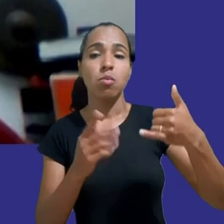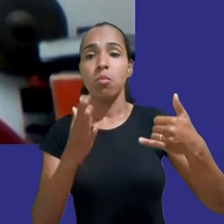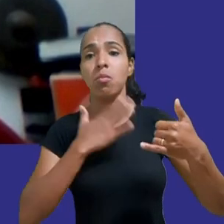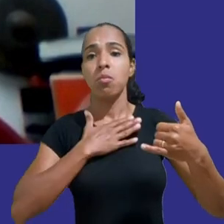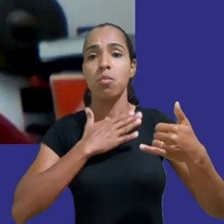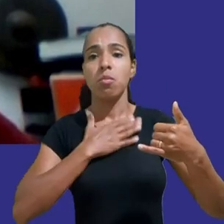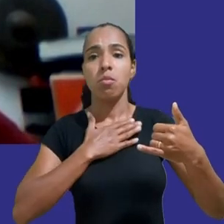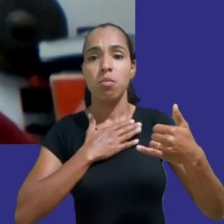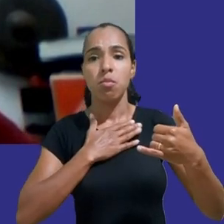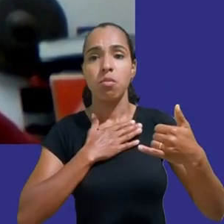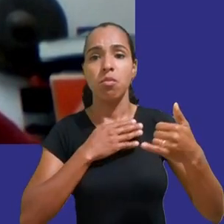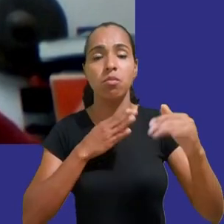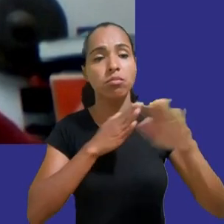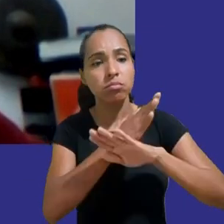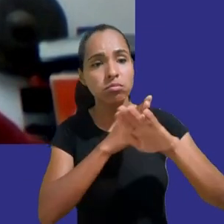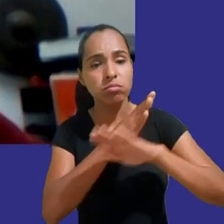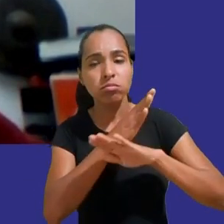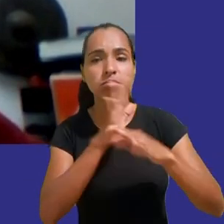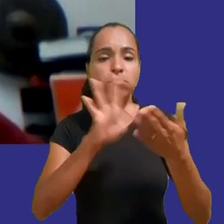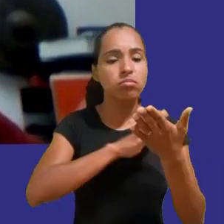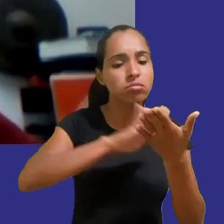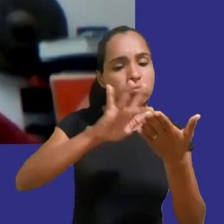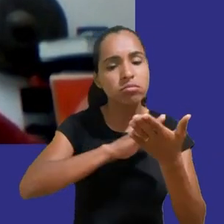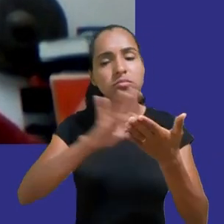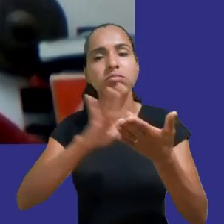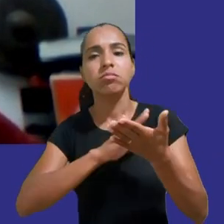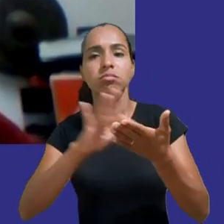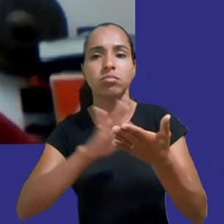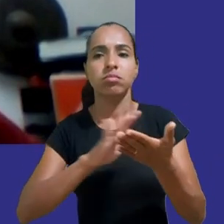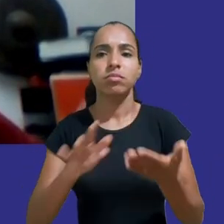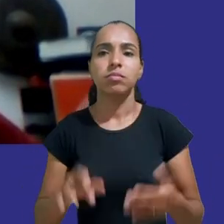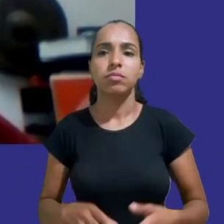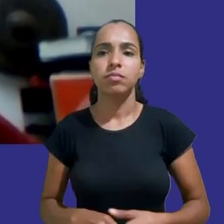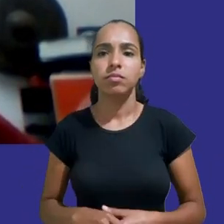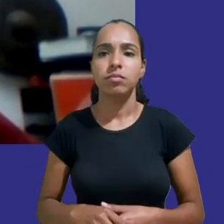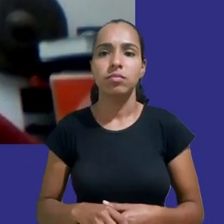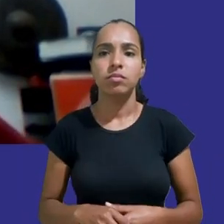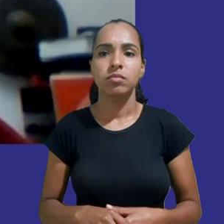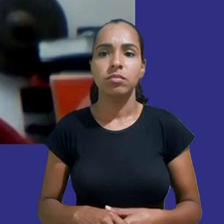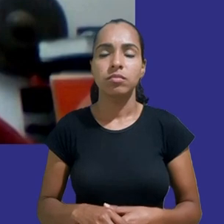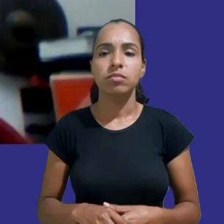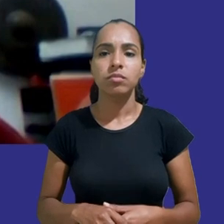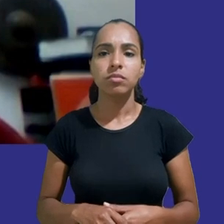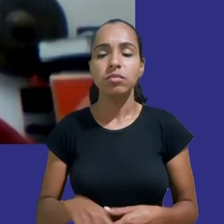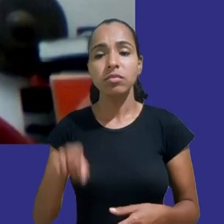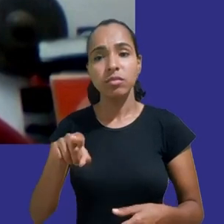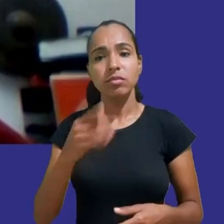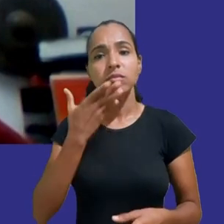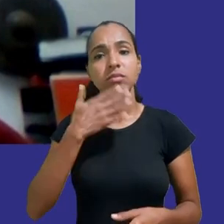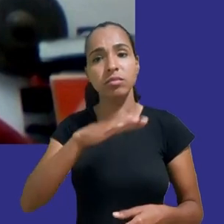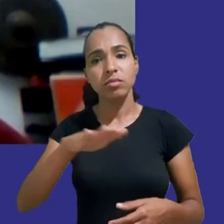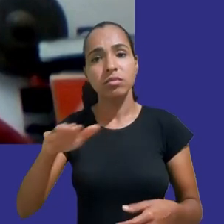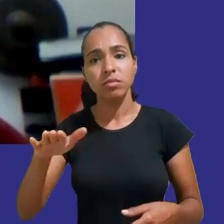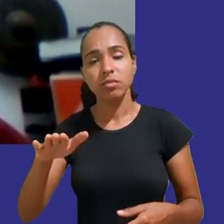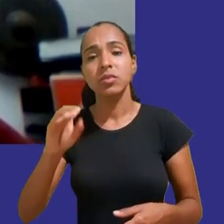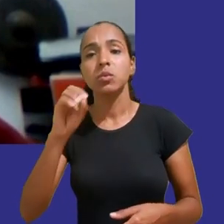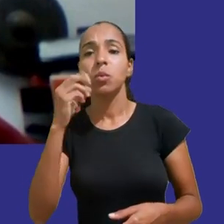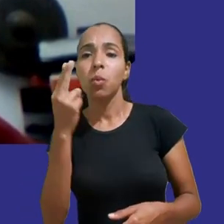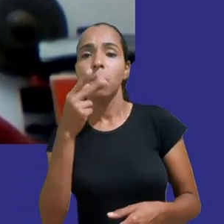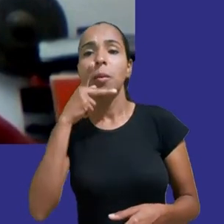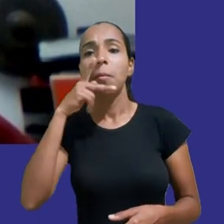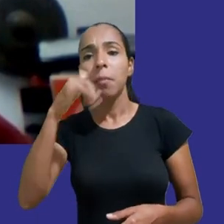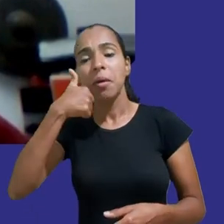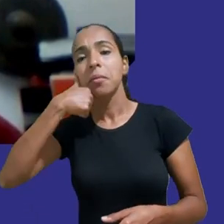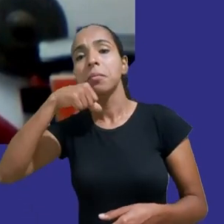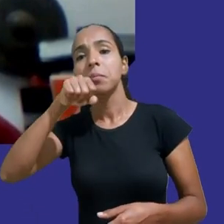devia ser dever das crianças e nem dos pais atarefados protegerem-se deste sistema de